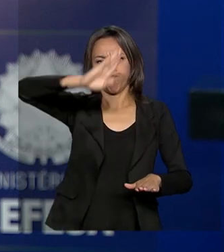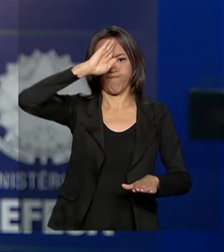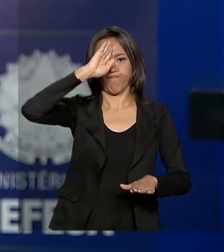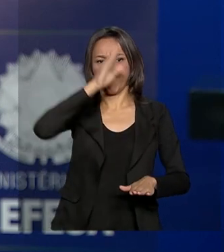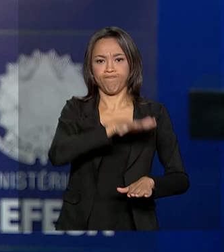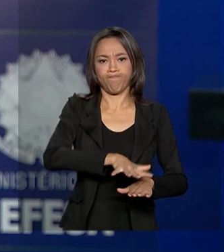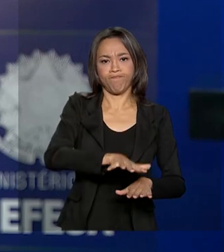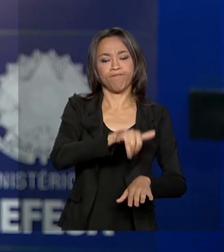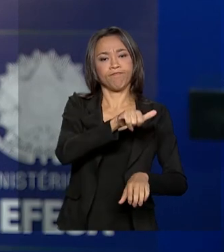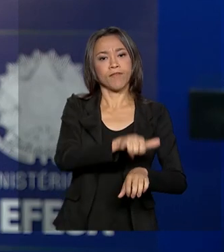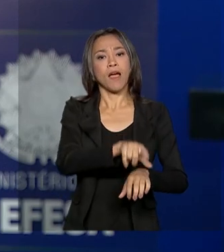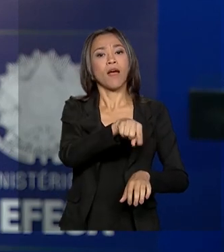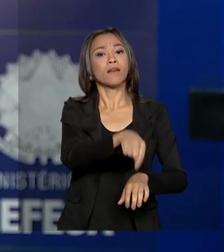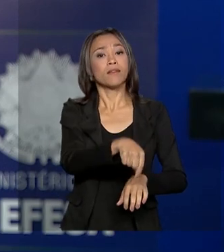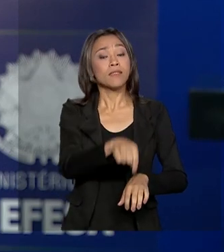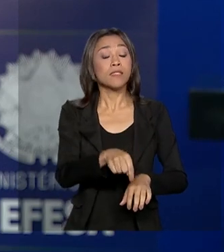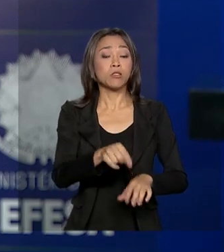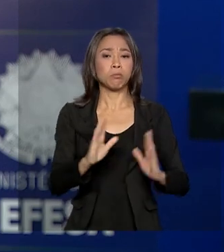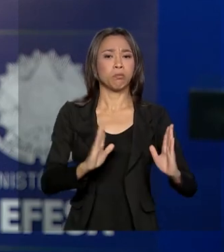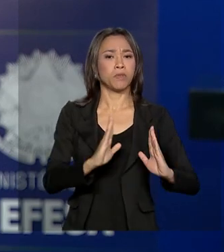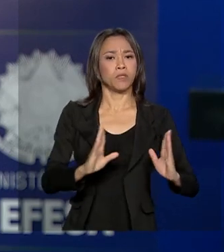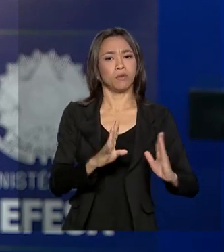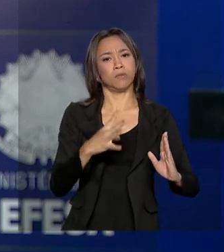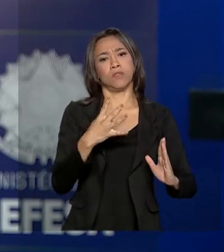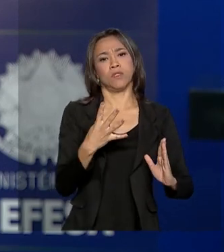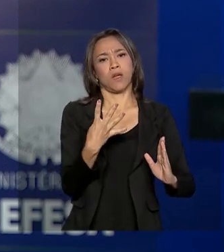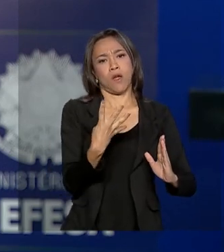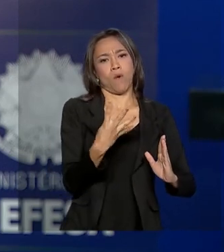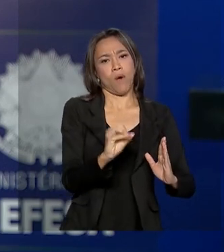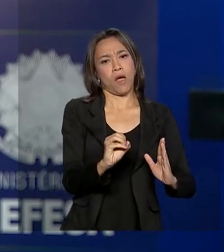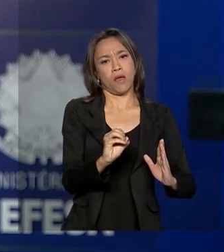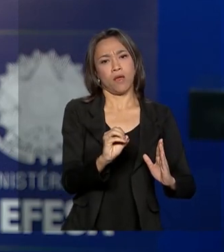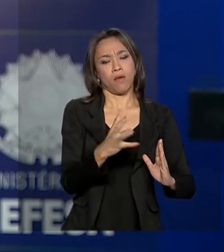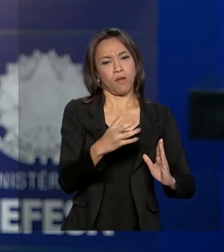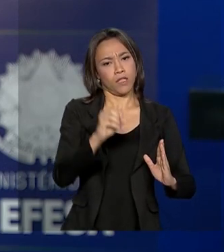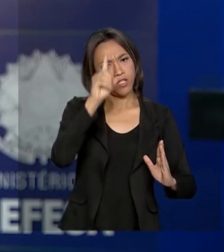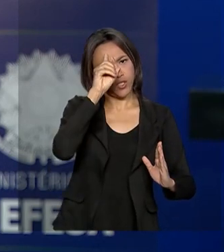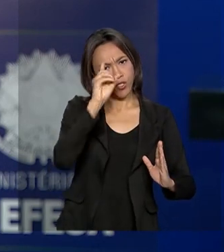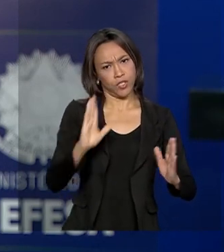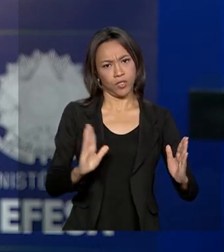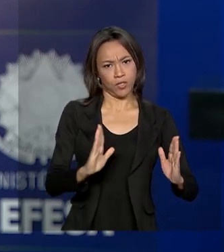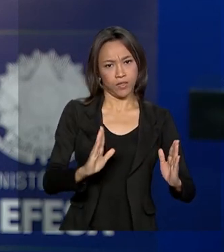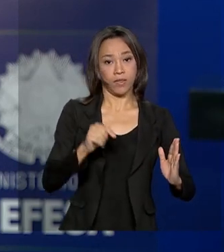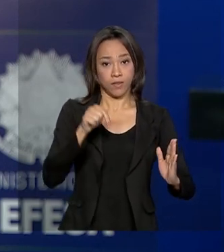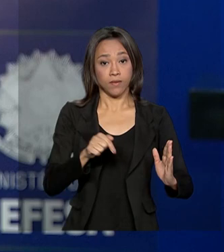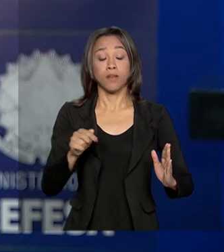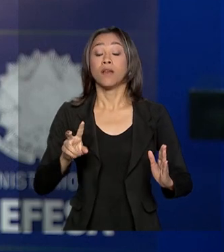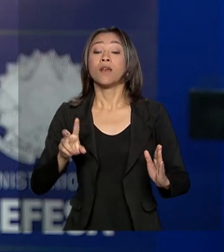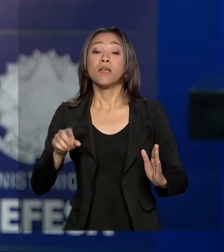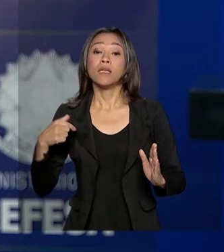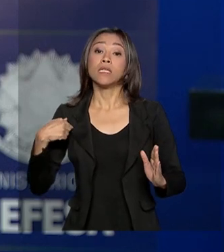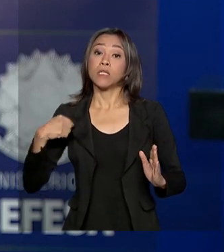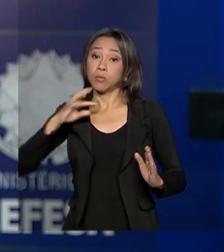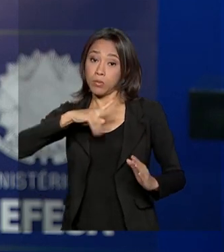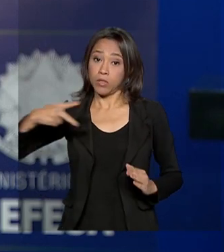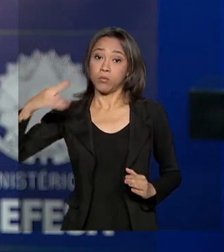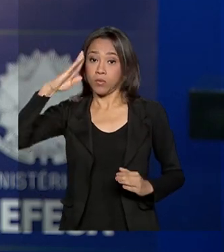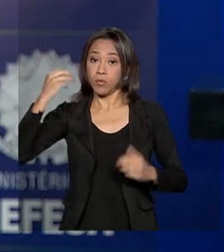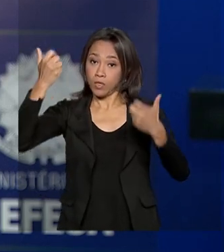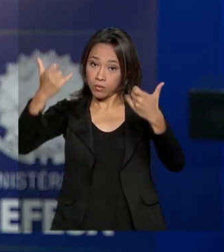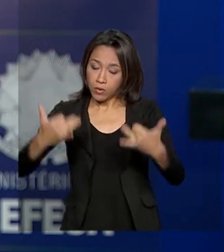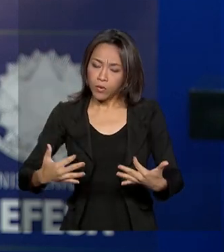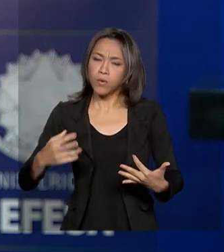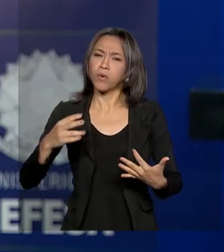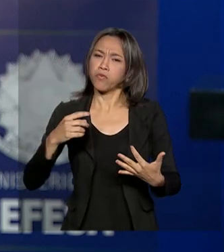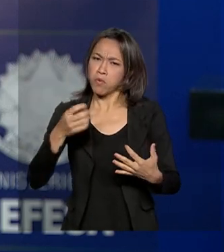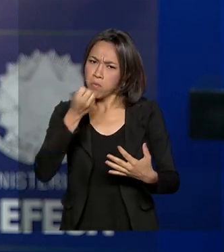para a quarentena. Sobre a operação de resgate, o presidente Jair Bolsonaro disse que ela foi muito bem preparada para trazer